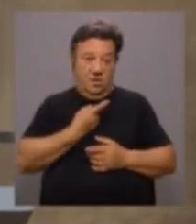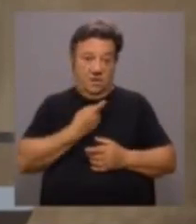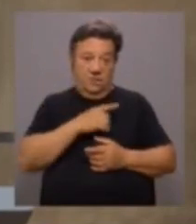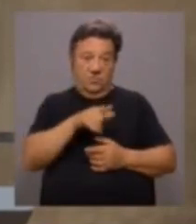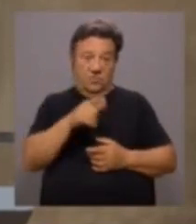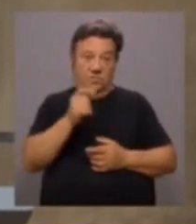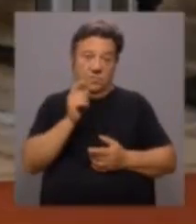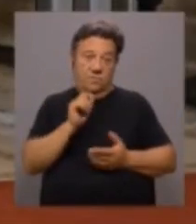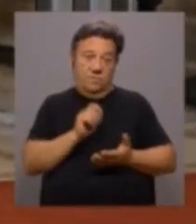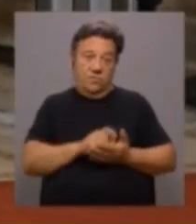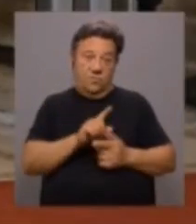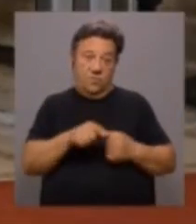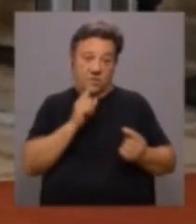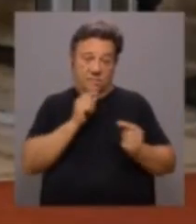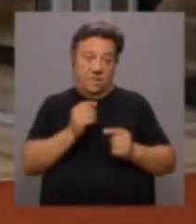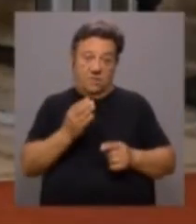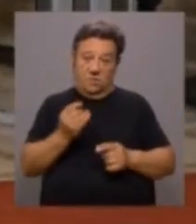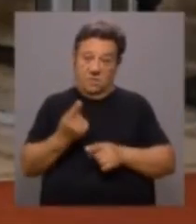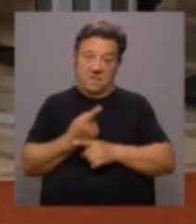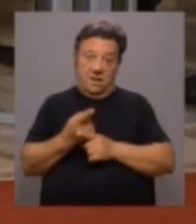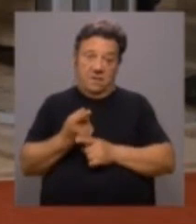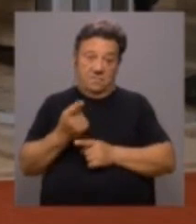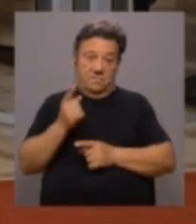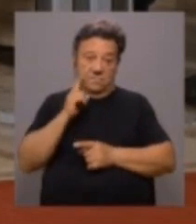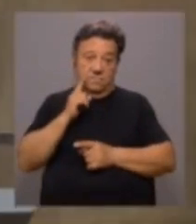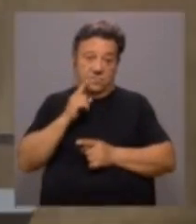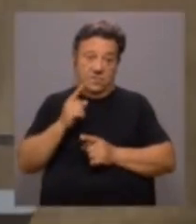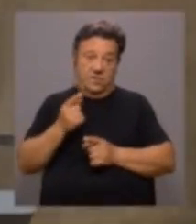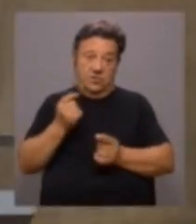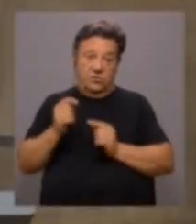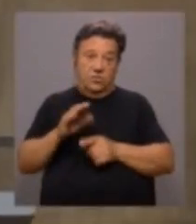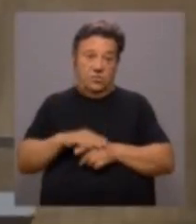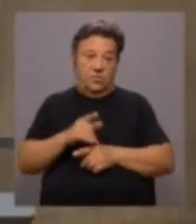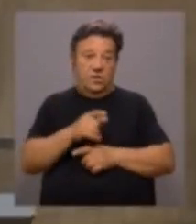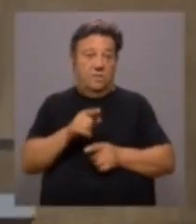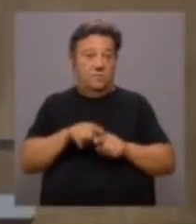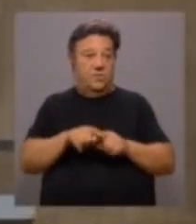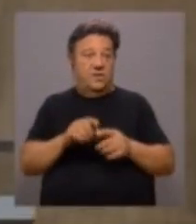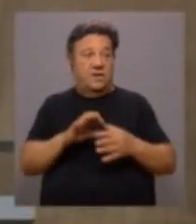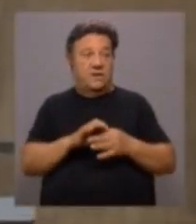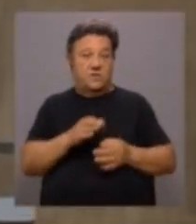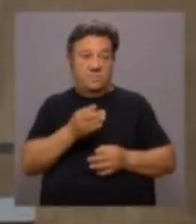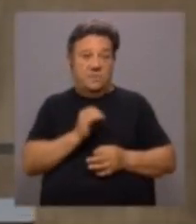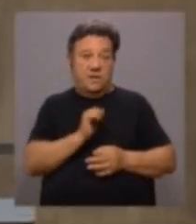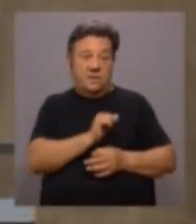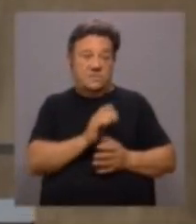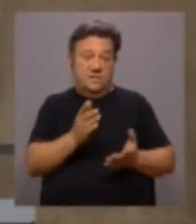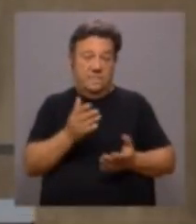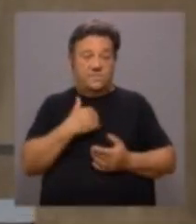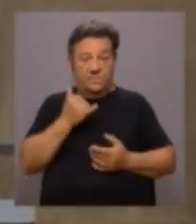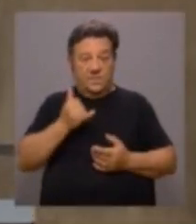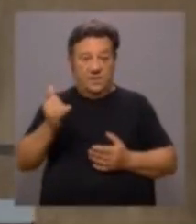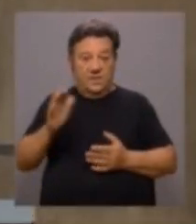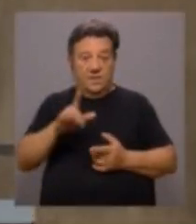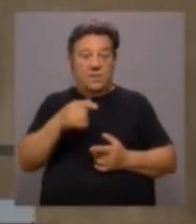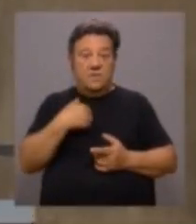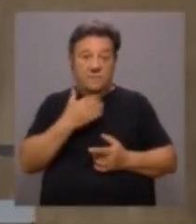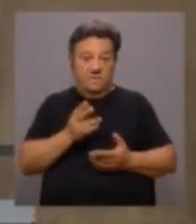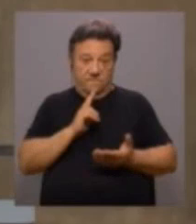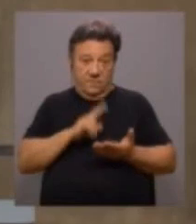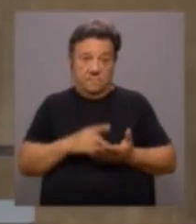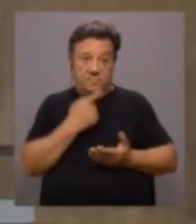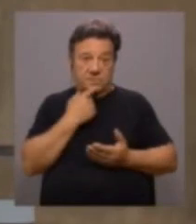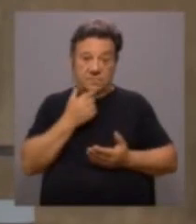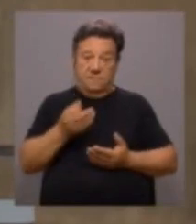a outro ponto do debate, há coisas mais importantes para discutir do que a política de alianças do PS. Já passaremos. Mas de facto, aquilo que se percebe é que o